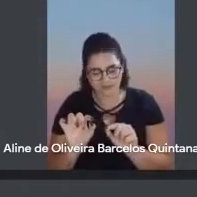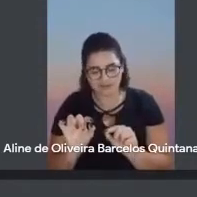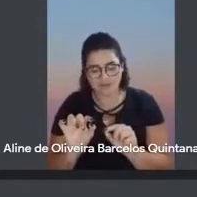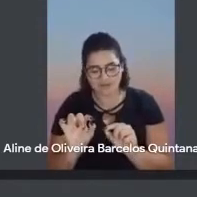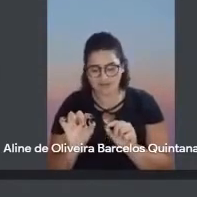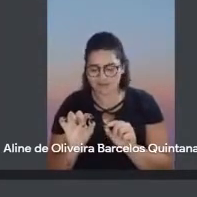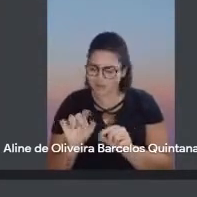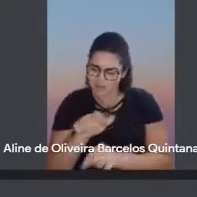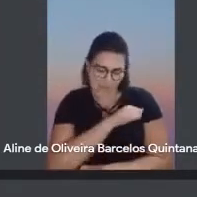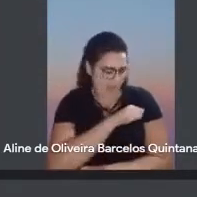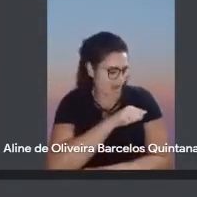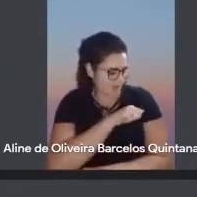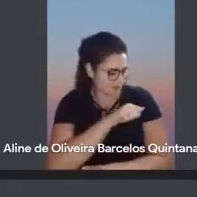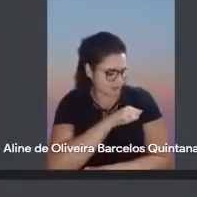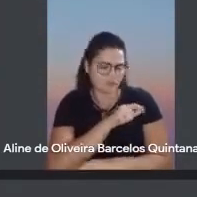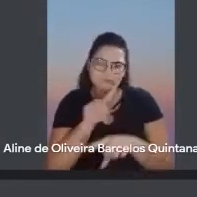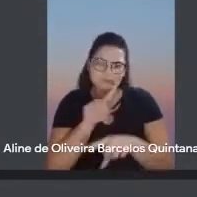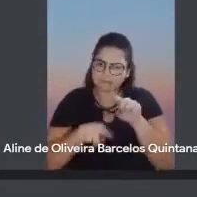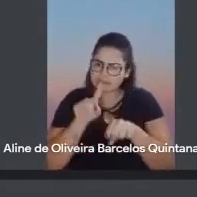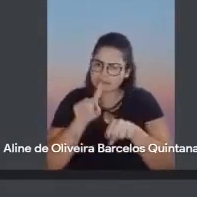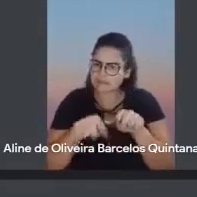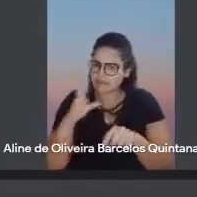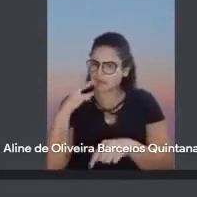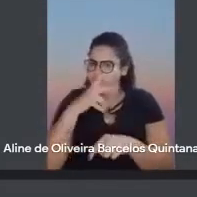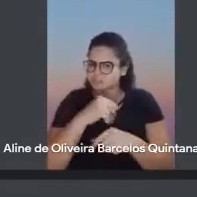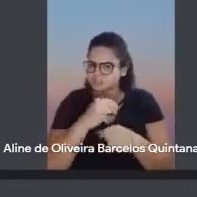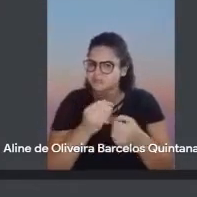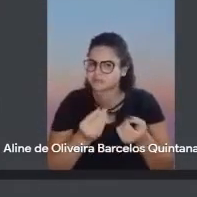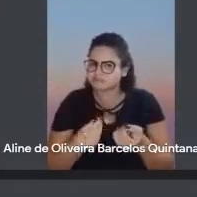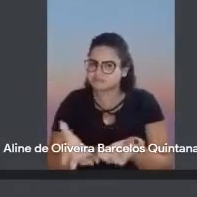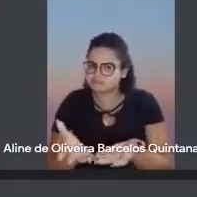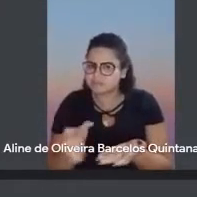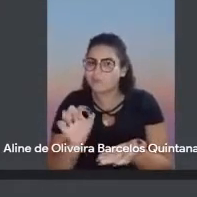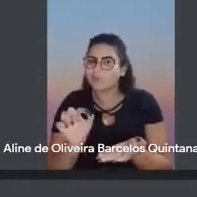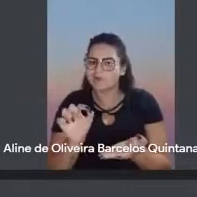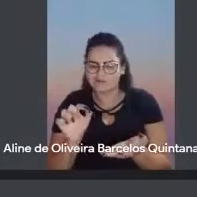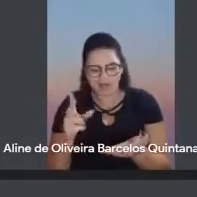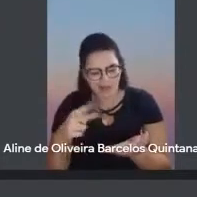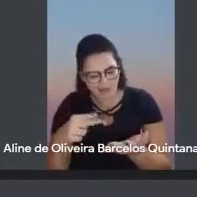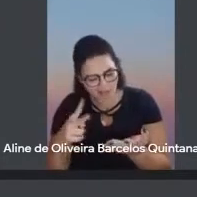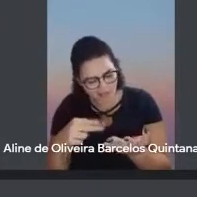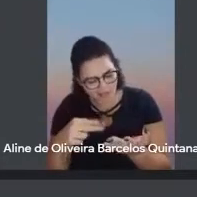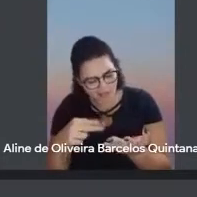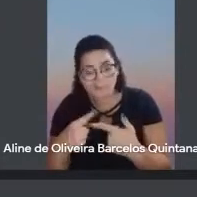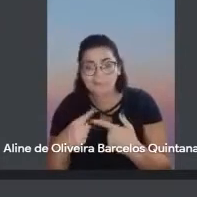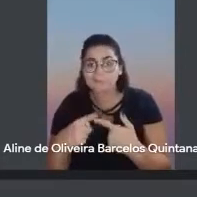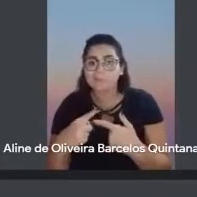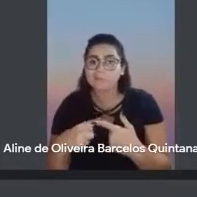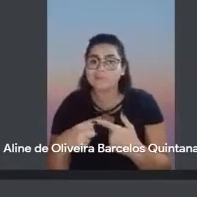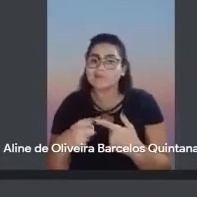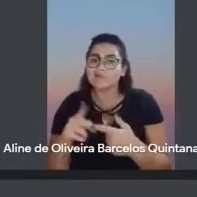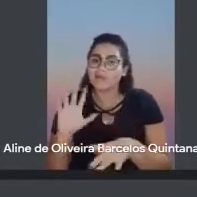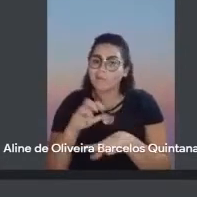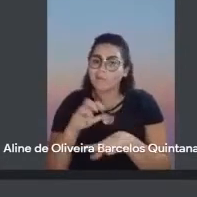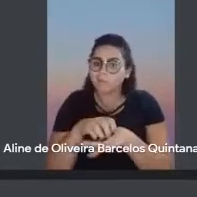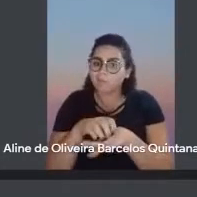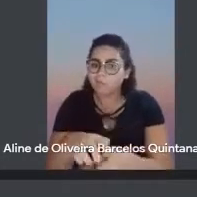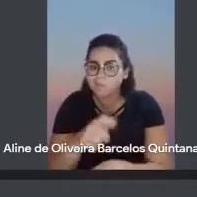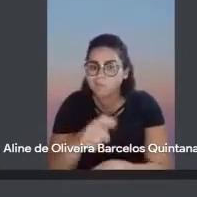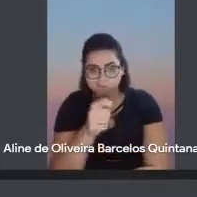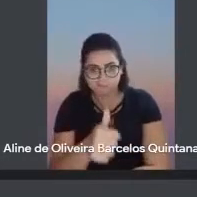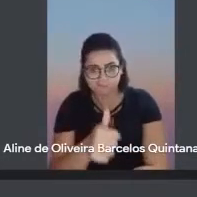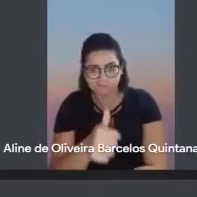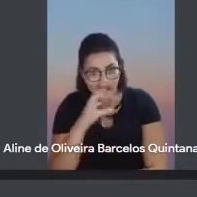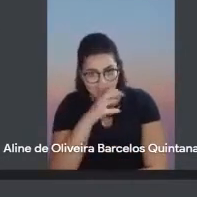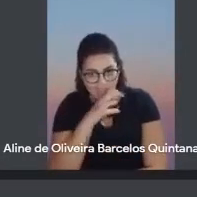material todo bonito e tal que eles recebem para aqueles... Porque é muito rápida a nossa passagem, né? Bem, mas, então,